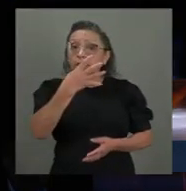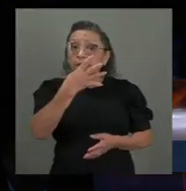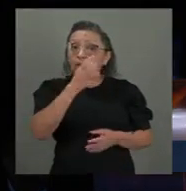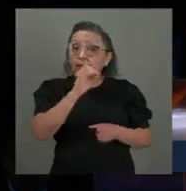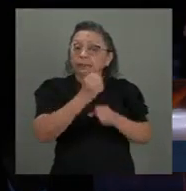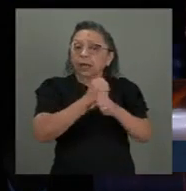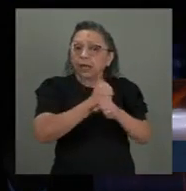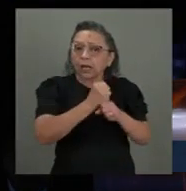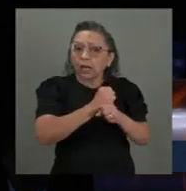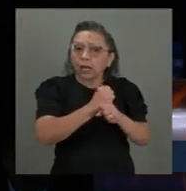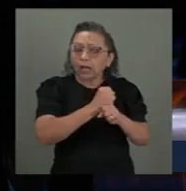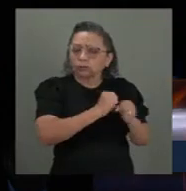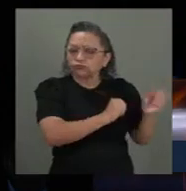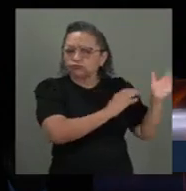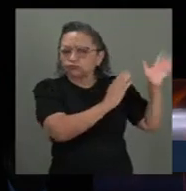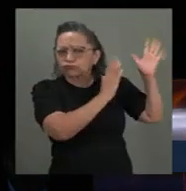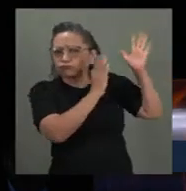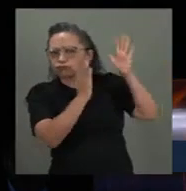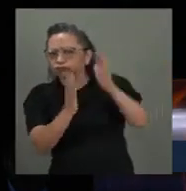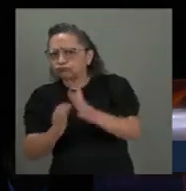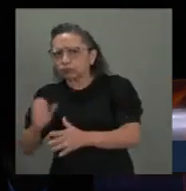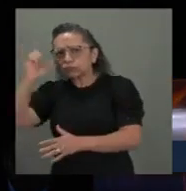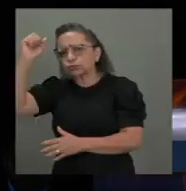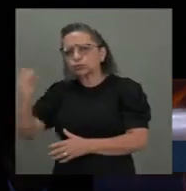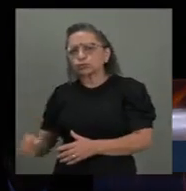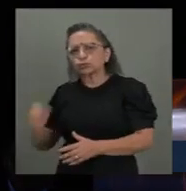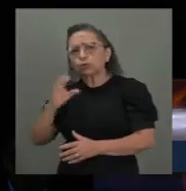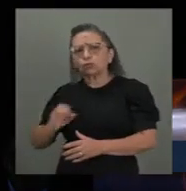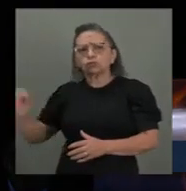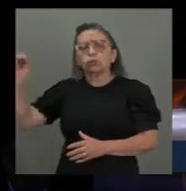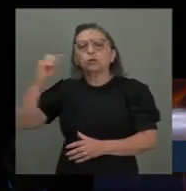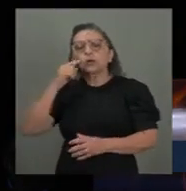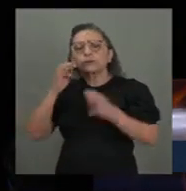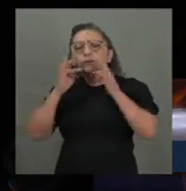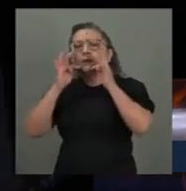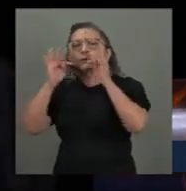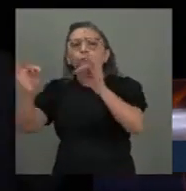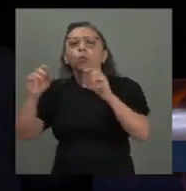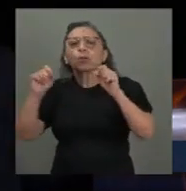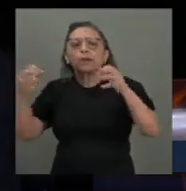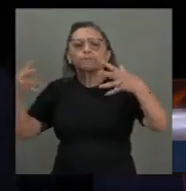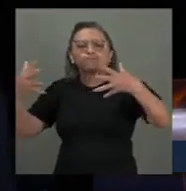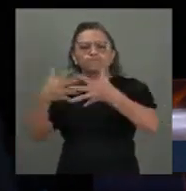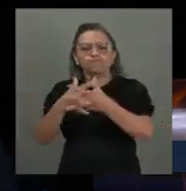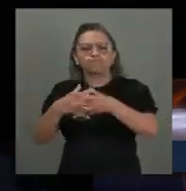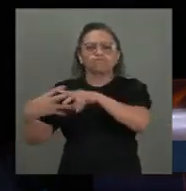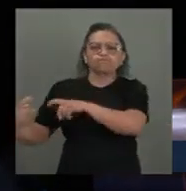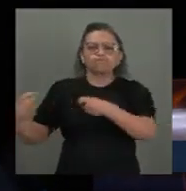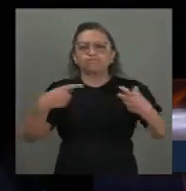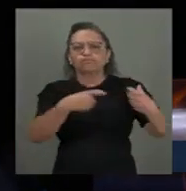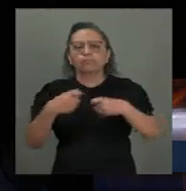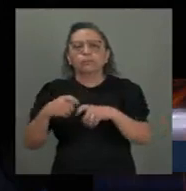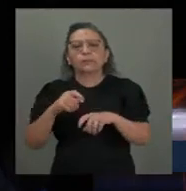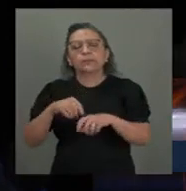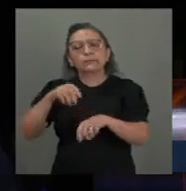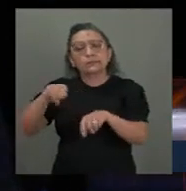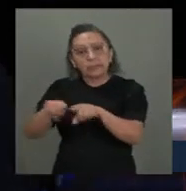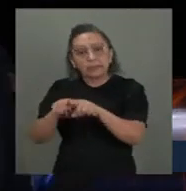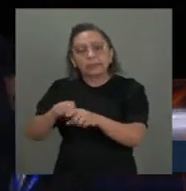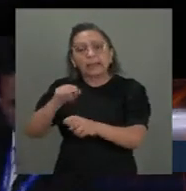sul do nosso continente, testemunhamos o conflito das Malvinas,